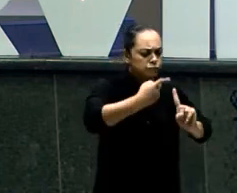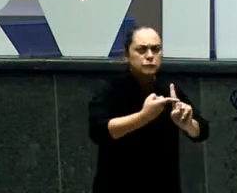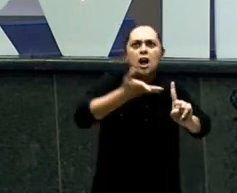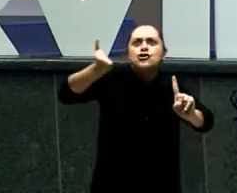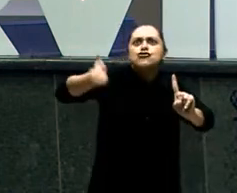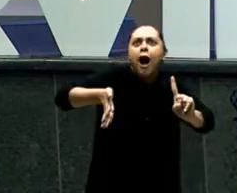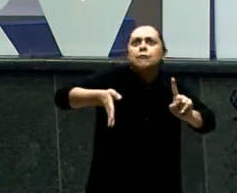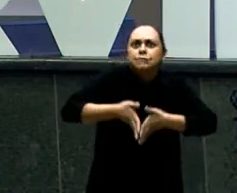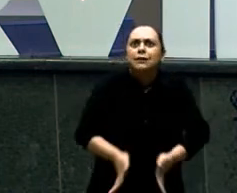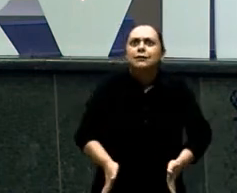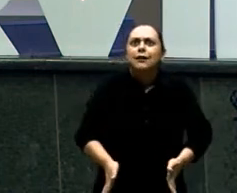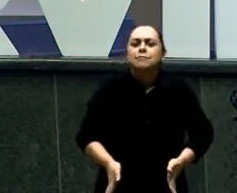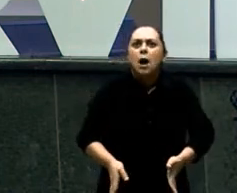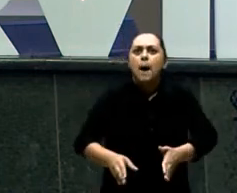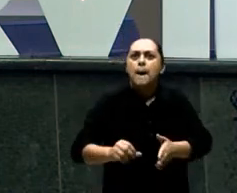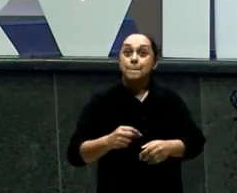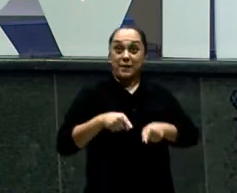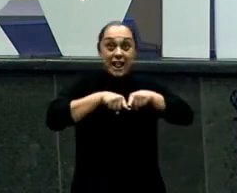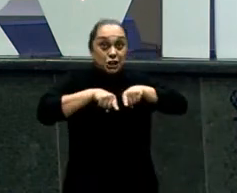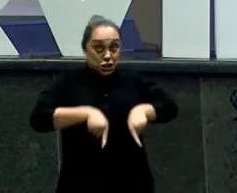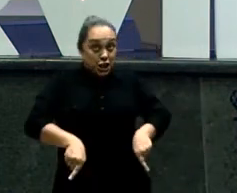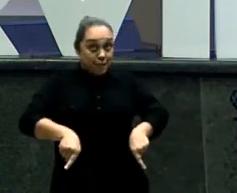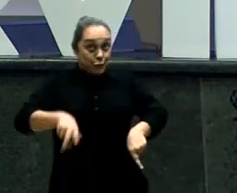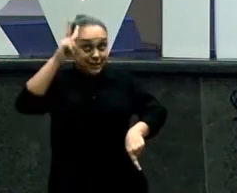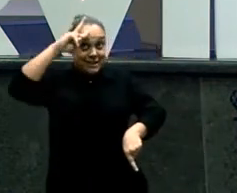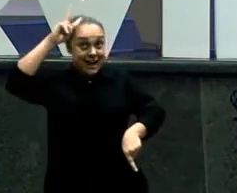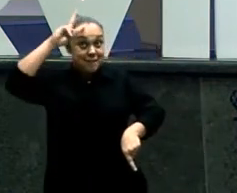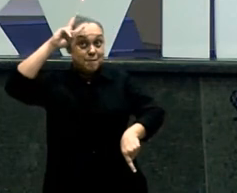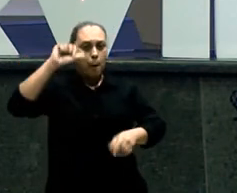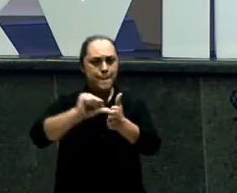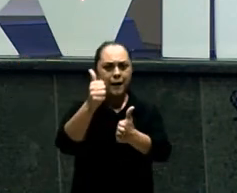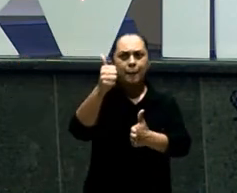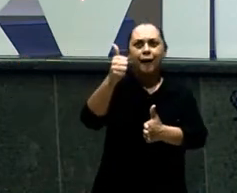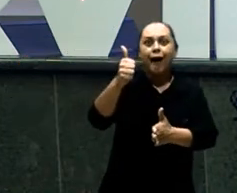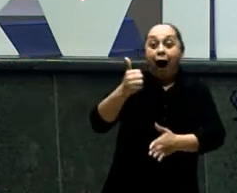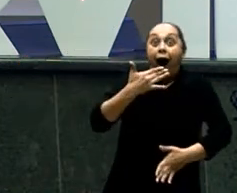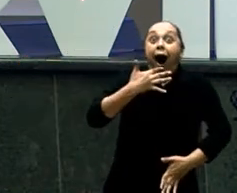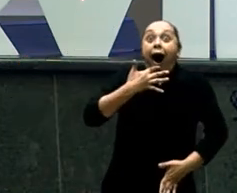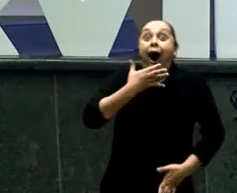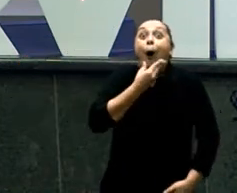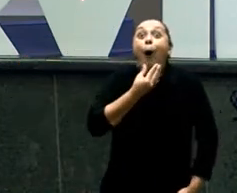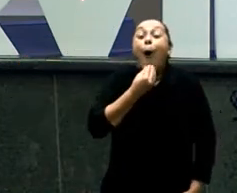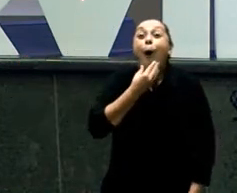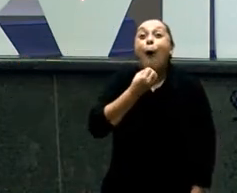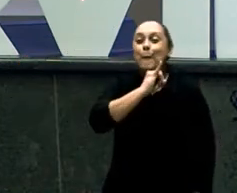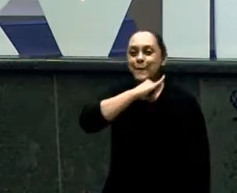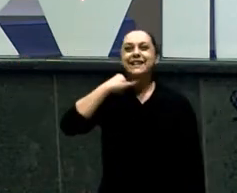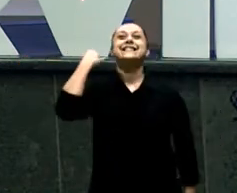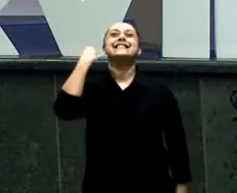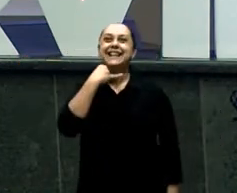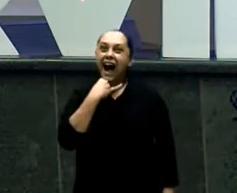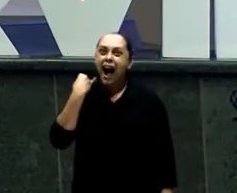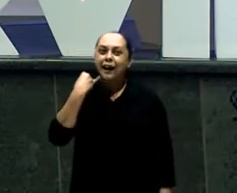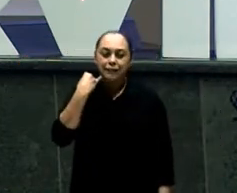Tirando O menino Tem um outro Com a mãozinha Agarrada No calcanhar E ela Toma um susto E diz Tem mais um E está agarrada